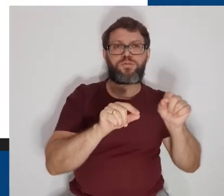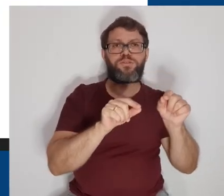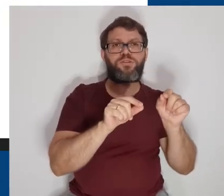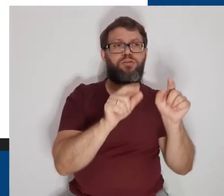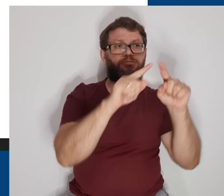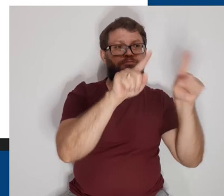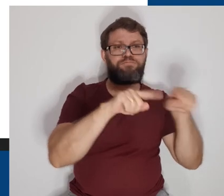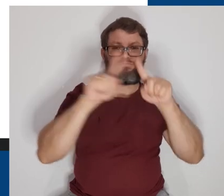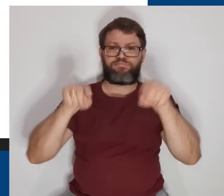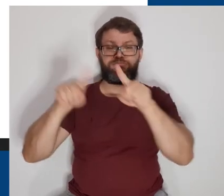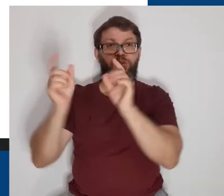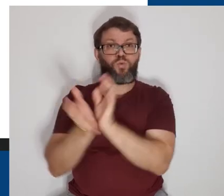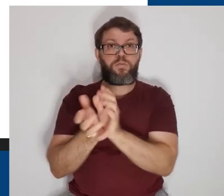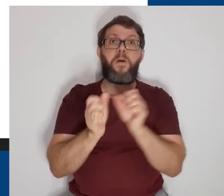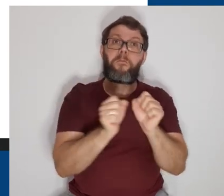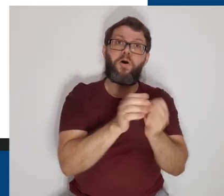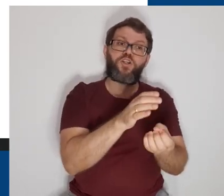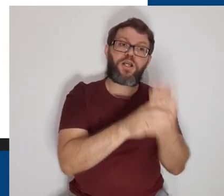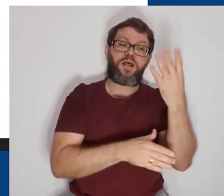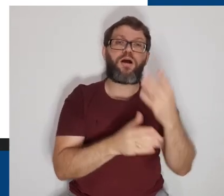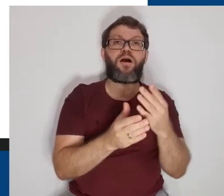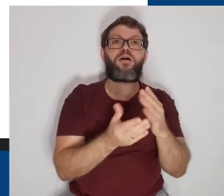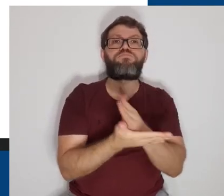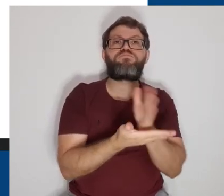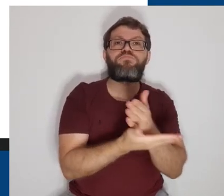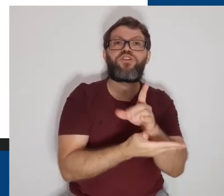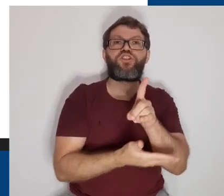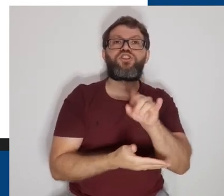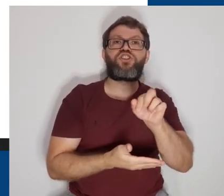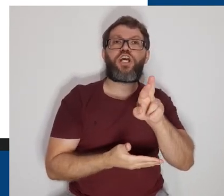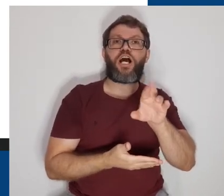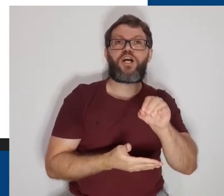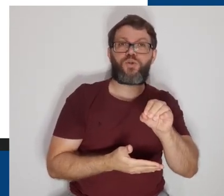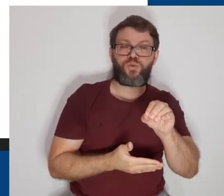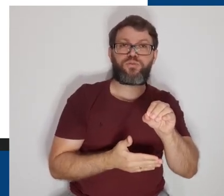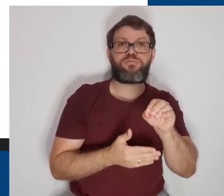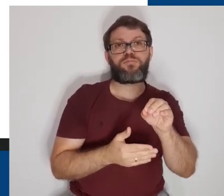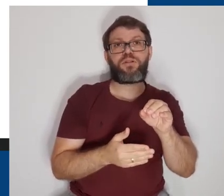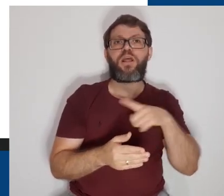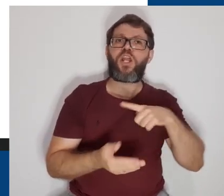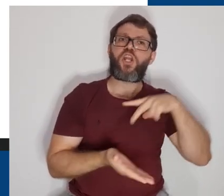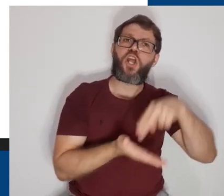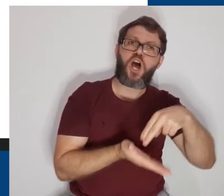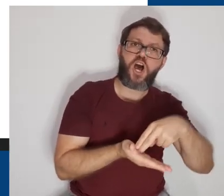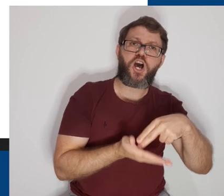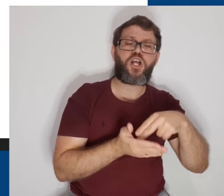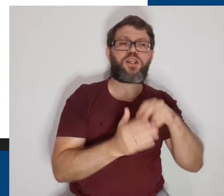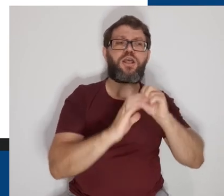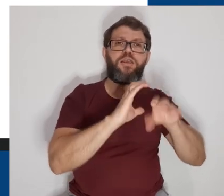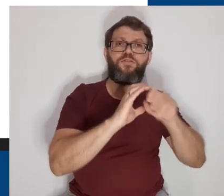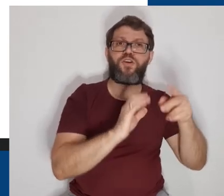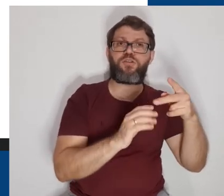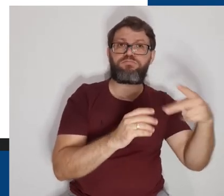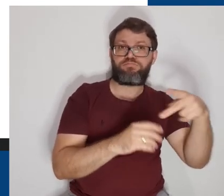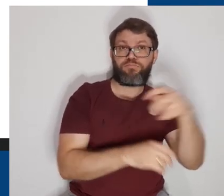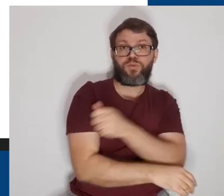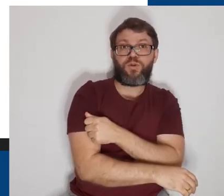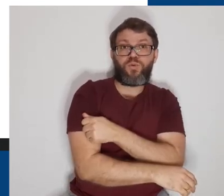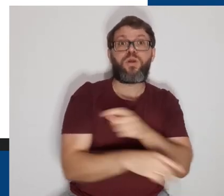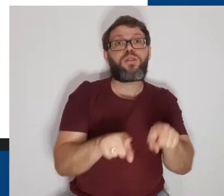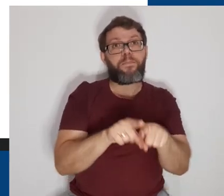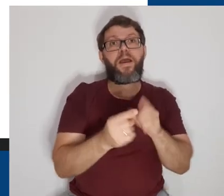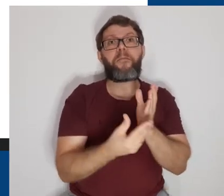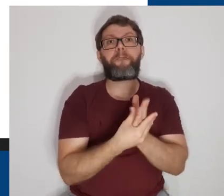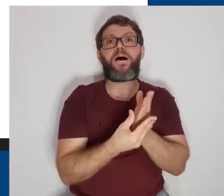opções nos cards das turmas. Podemos abrir o diário de classe, onde temos a relação de notas e envios dos alunos